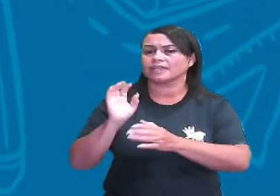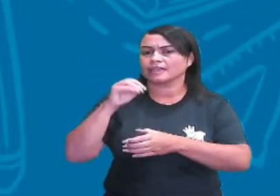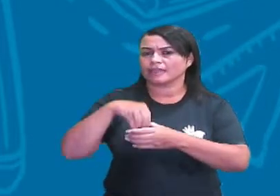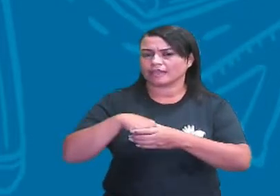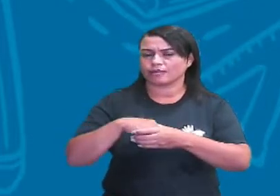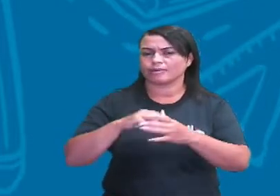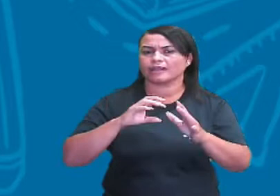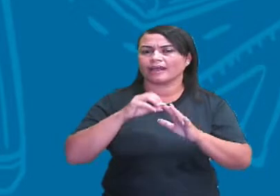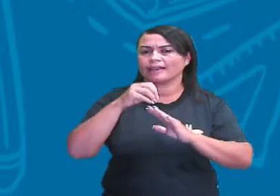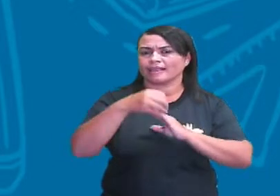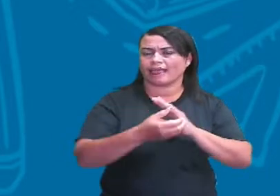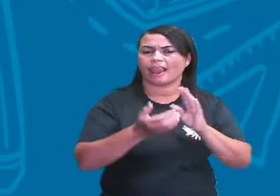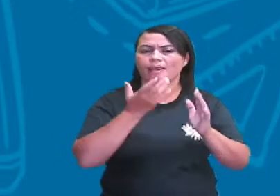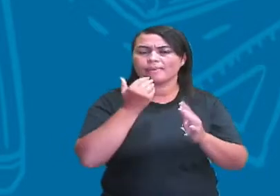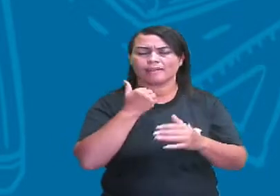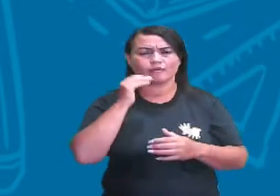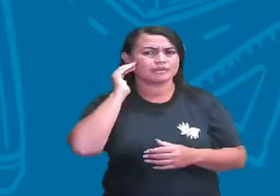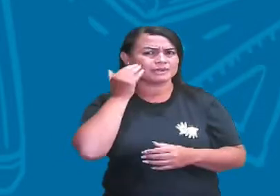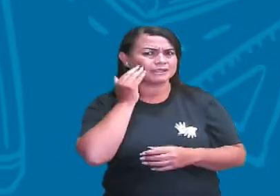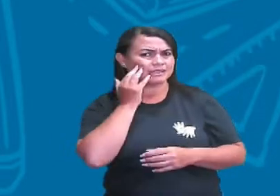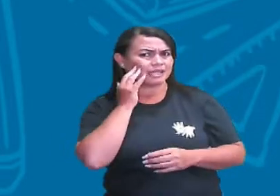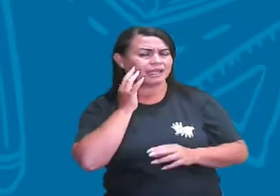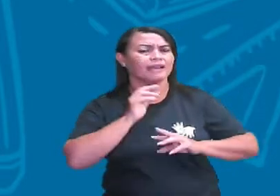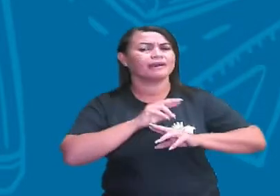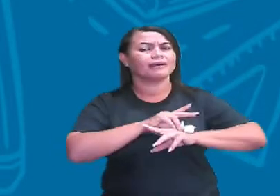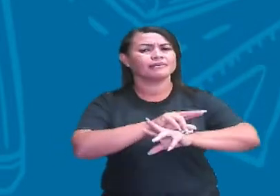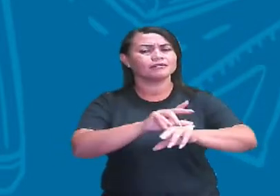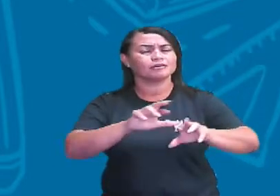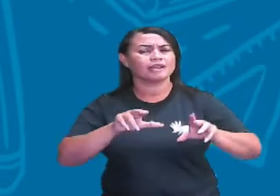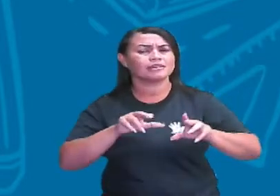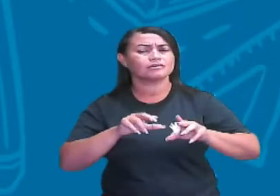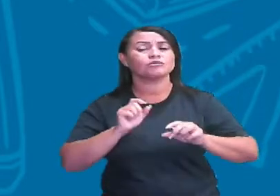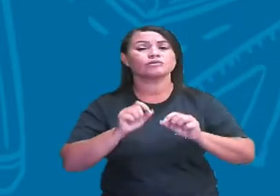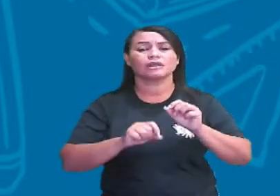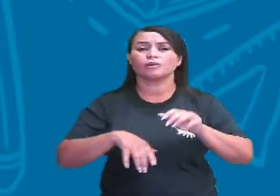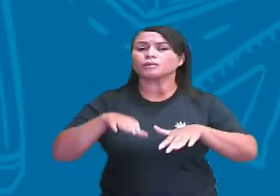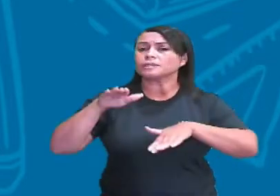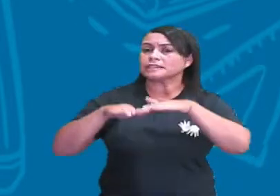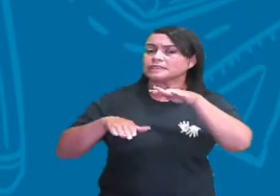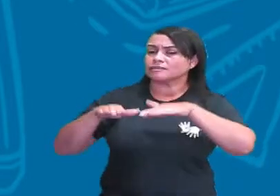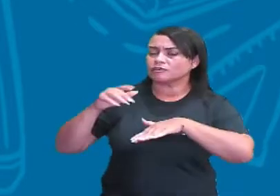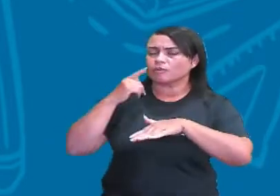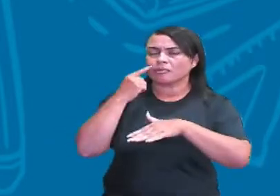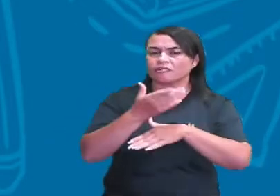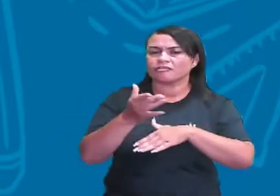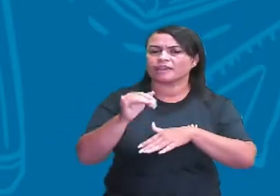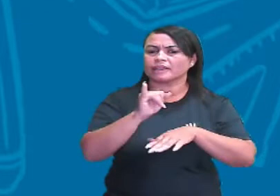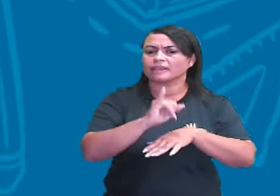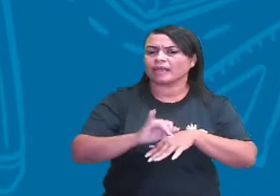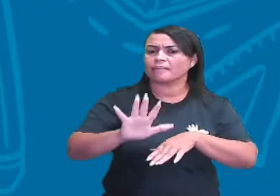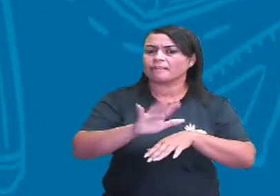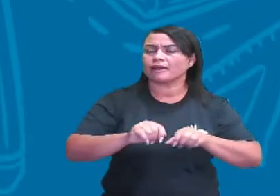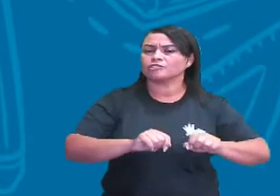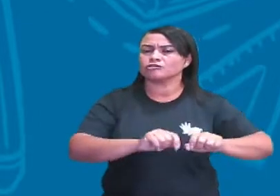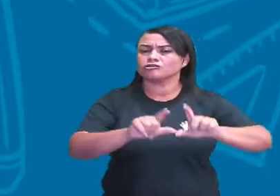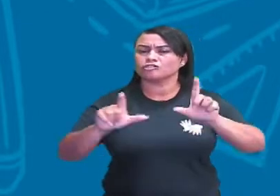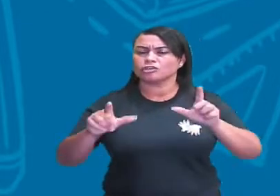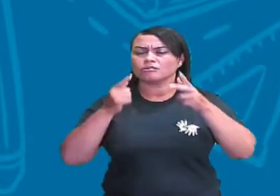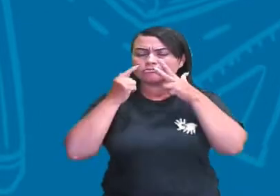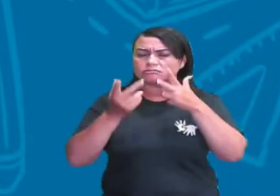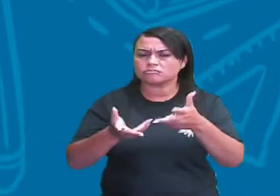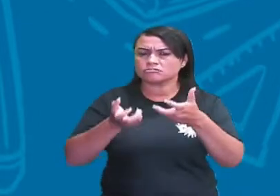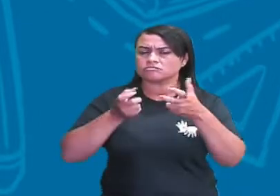vamos conseguir entender e visualizar os diferentes níveis das cadeias alimentares, tá certo? Então, na imagem, a gente consegue observar